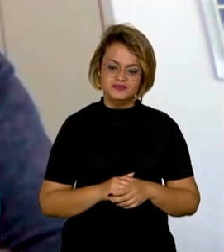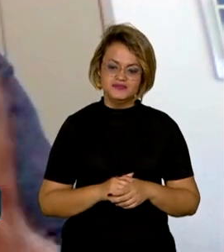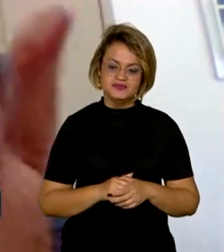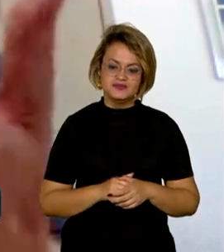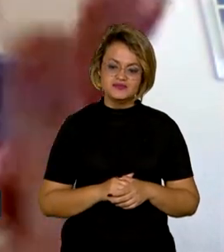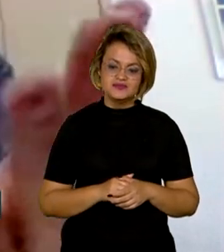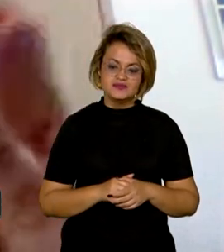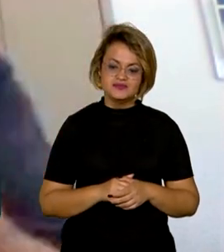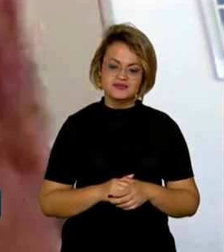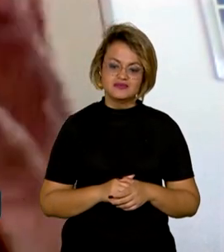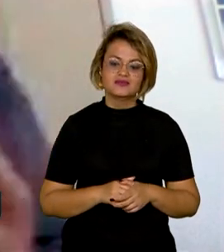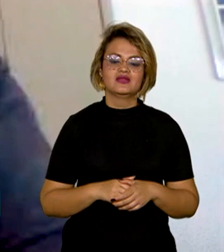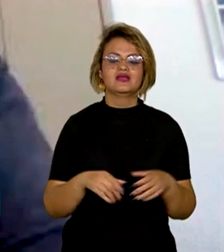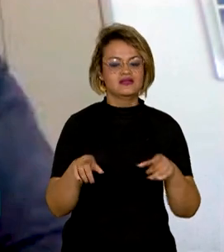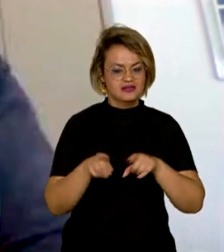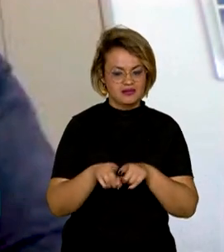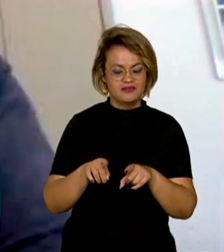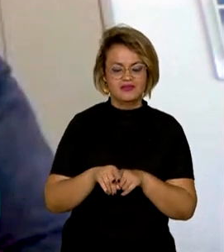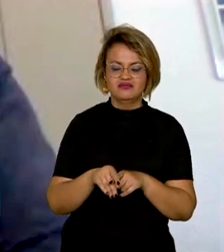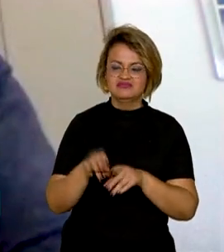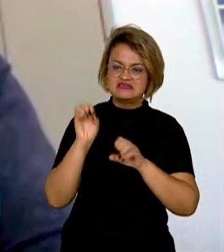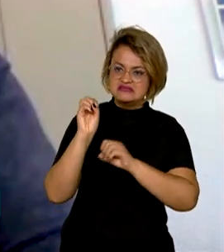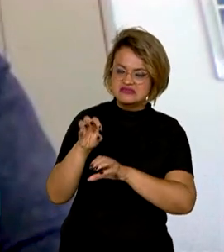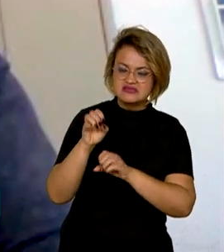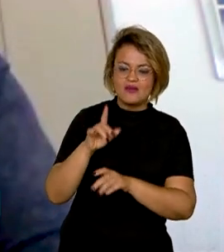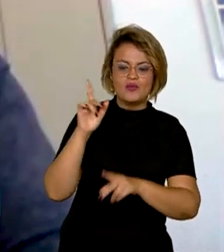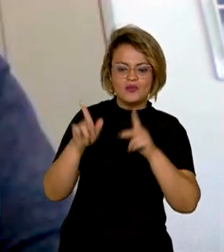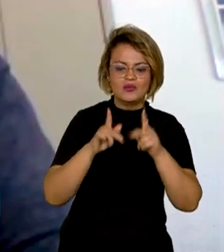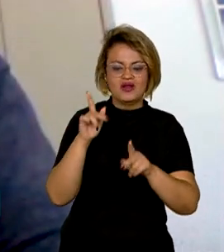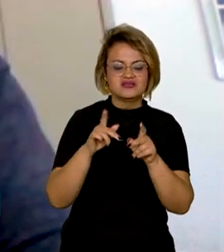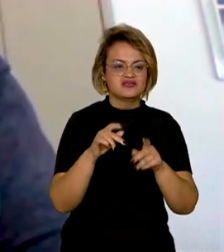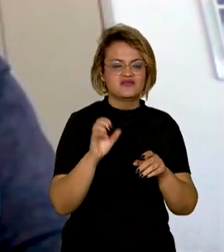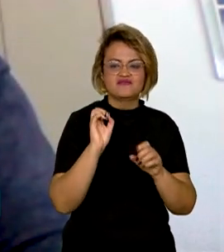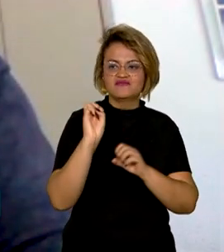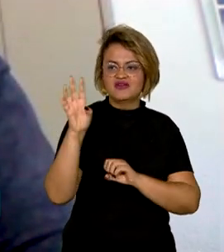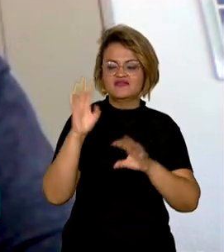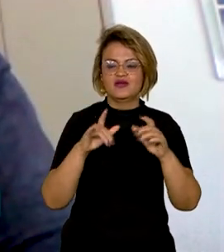e também preparar a população, evitar que forem morar em áreas de risco.